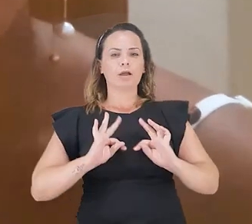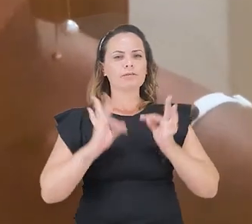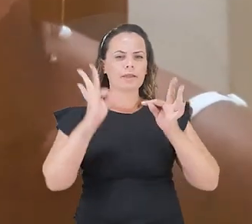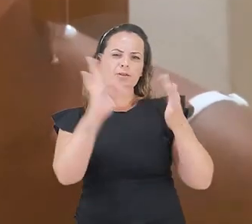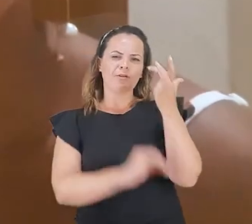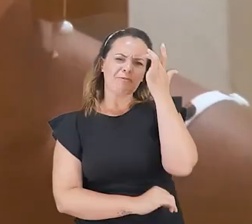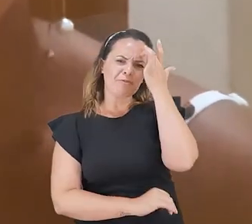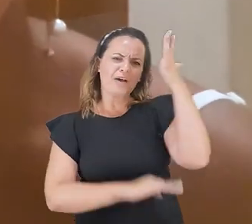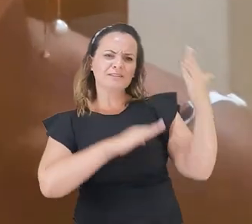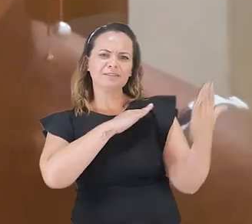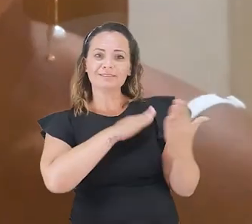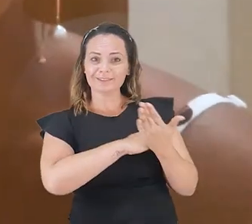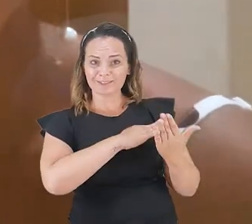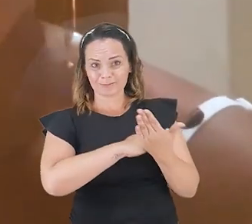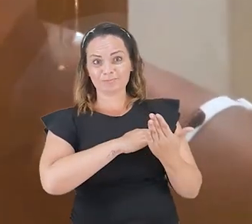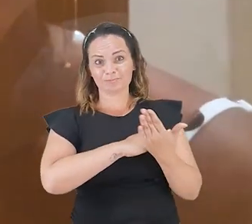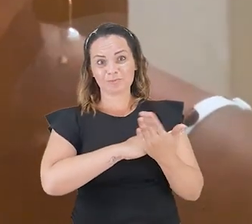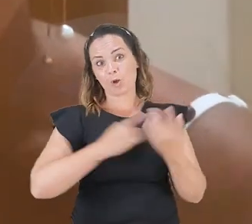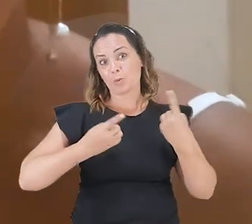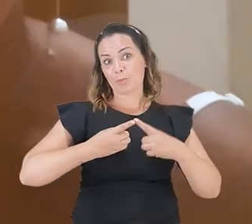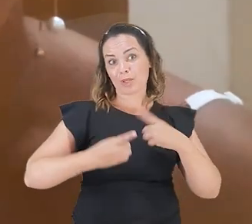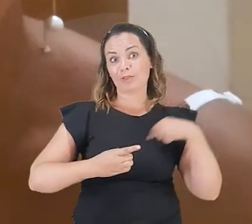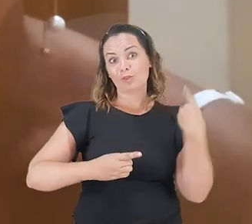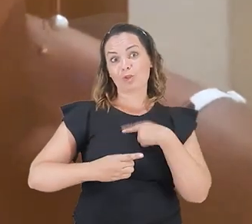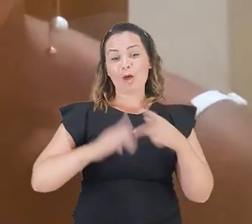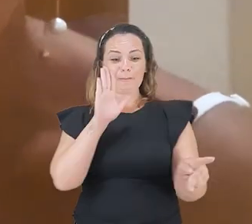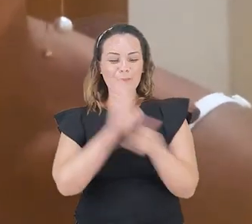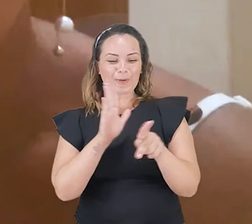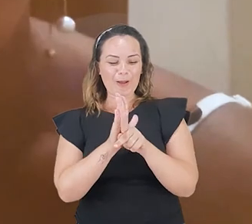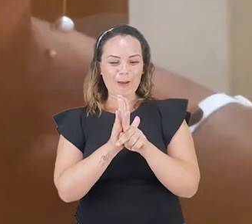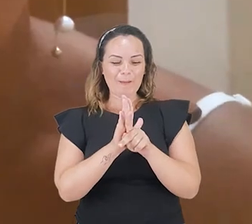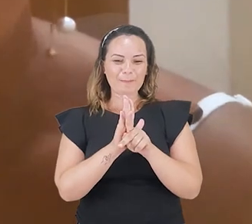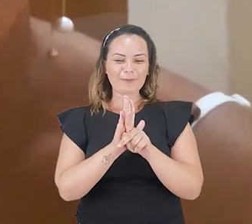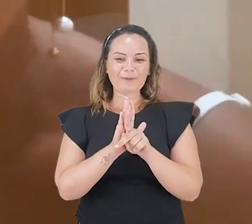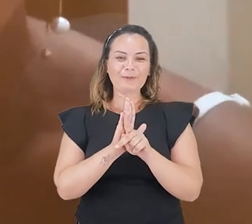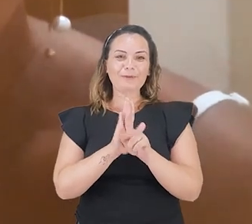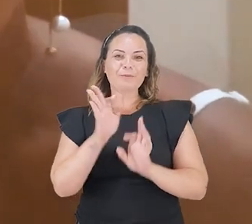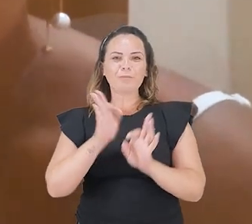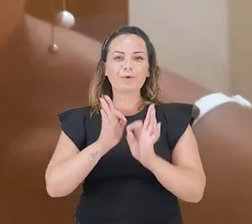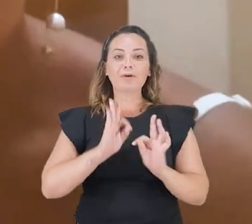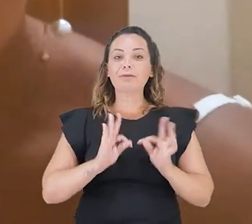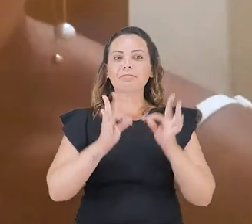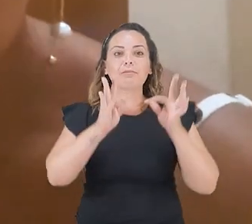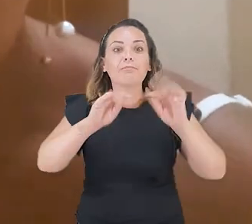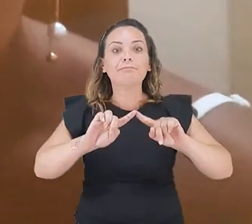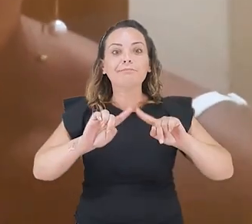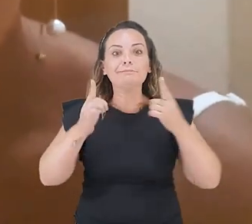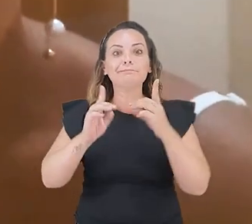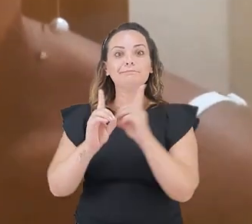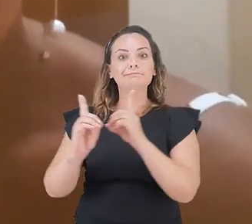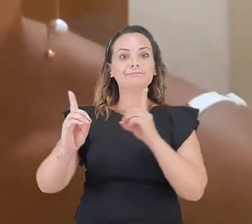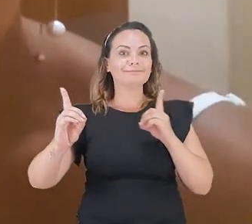facilitou muito, ajudou, afinal a gente é um programa tecnológico, né? de aprendizado tecnológico, mas a distância nunca